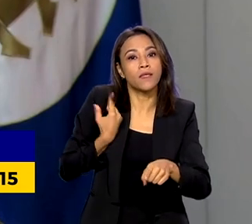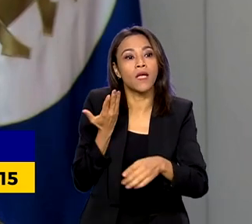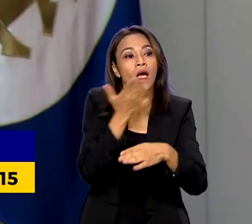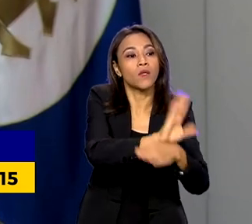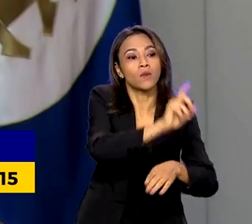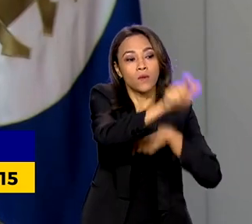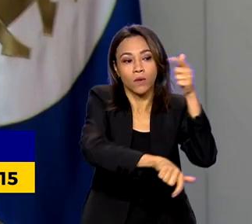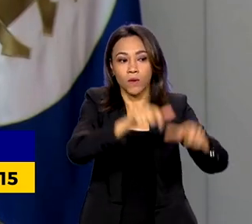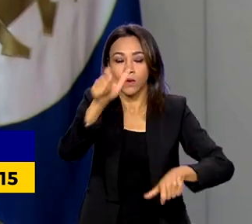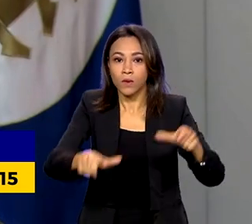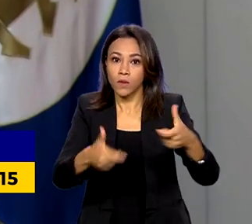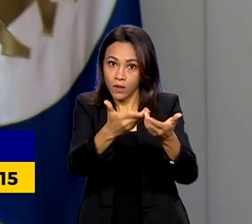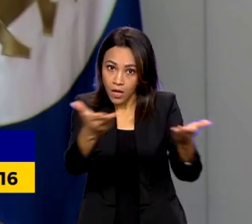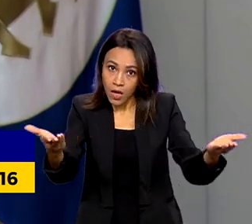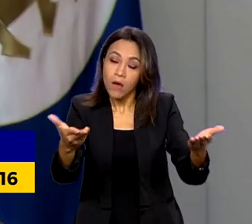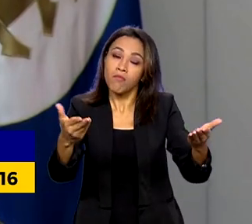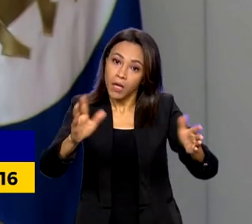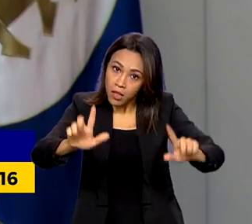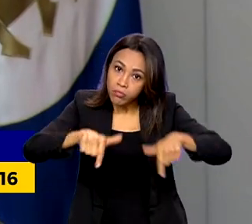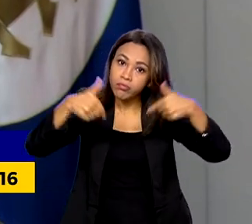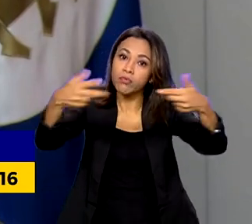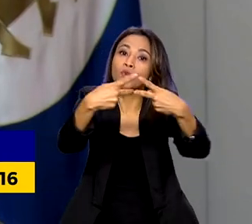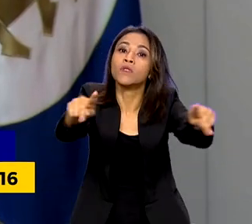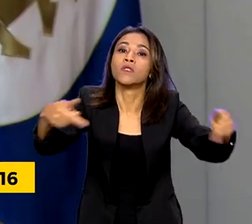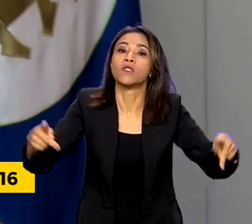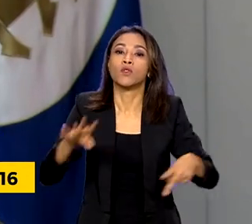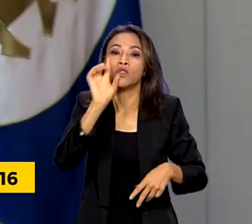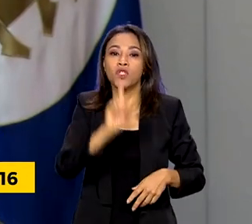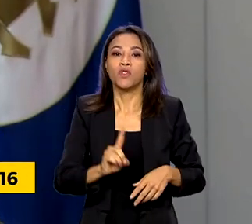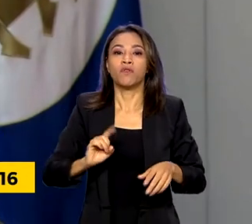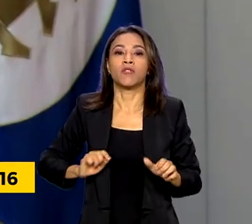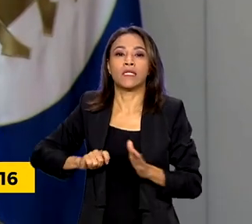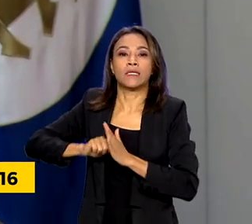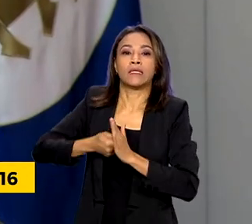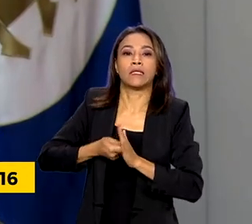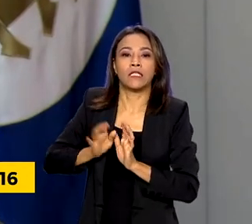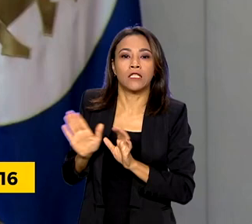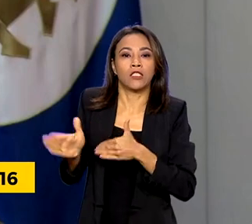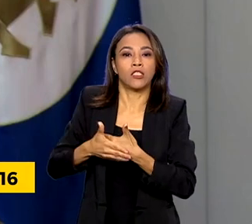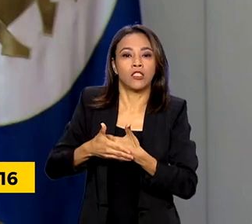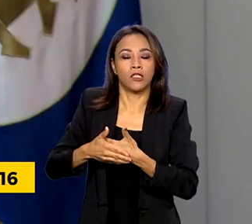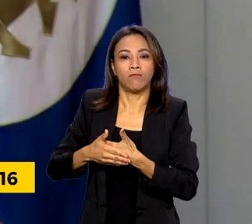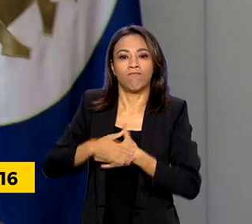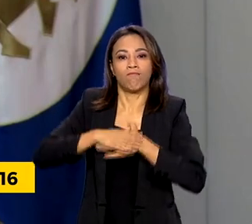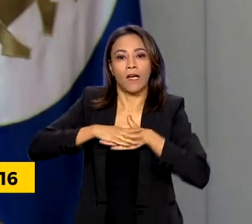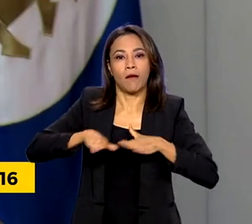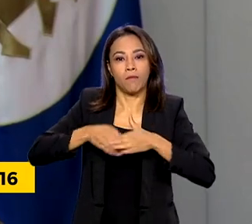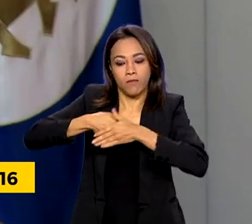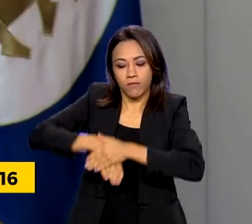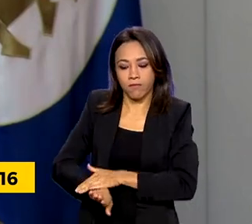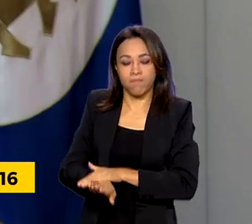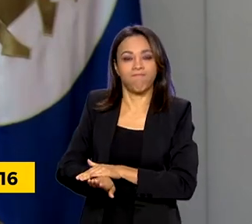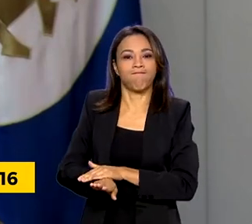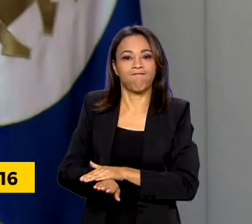as cidadãs a exercer os seus direitos, fiquem trancadas as sete chaves em alguma gaveta de órgão público.